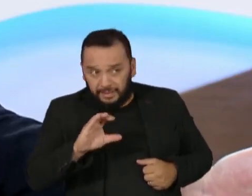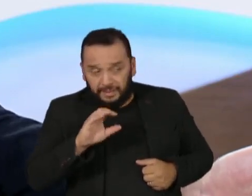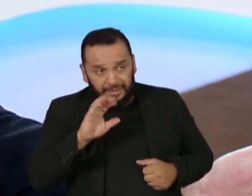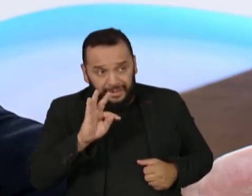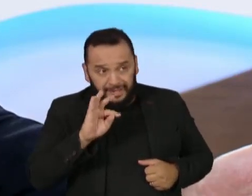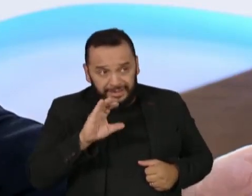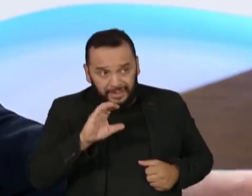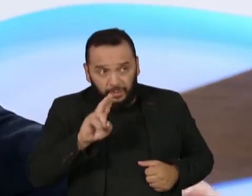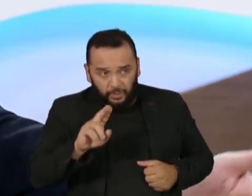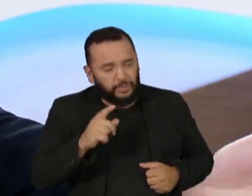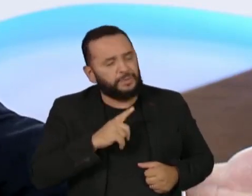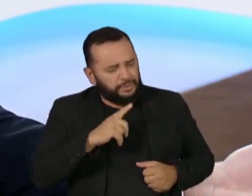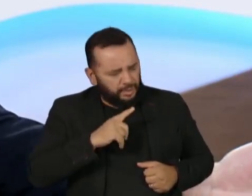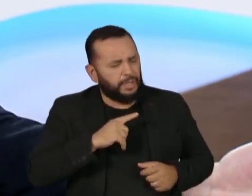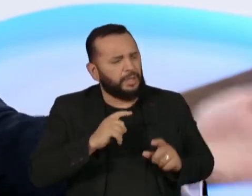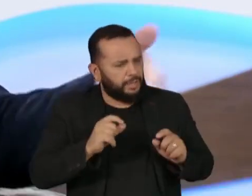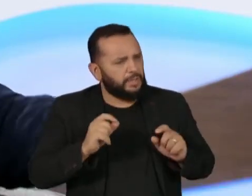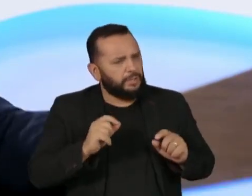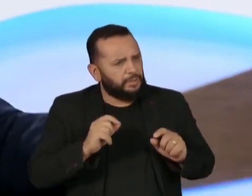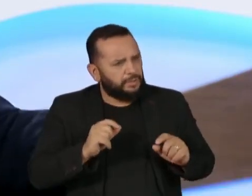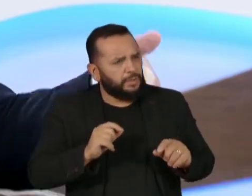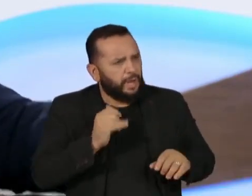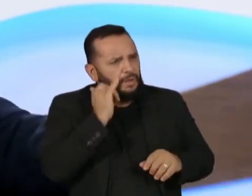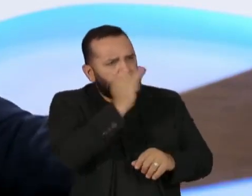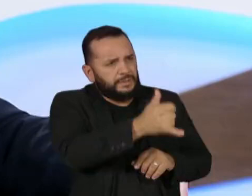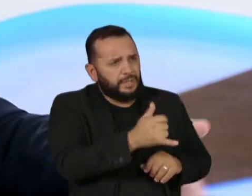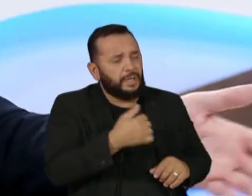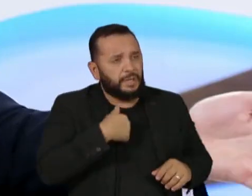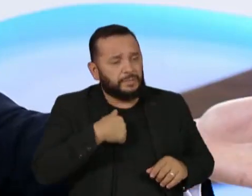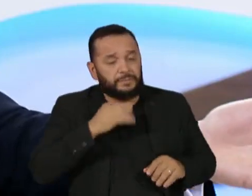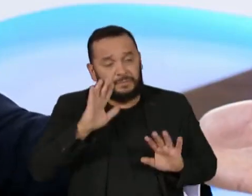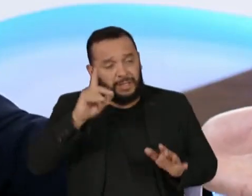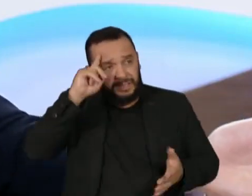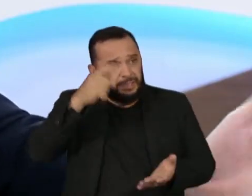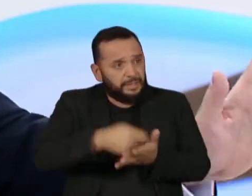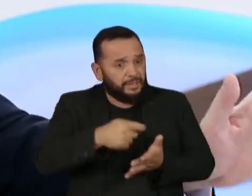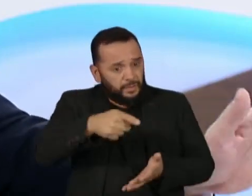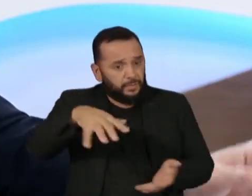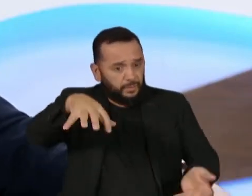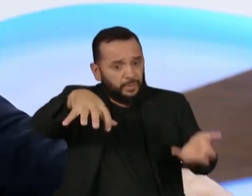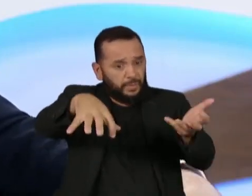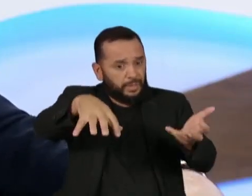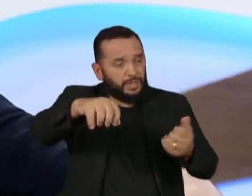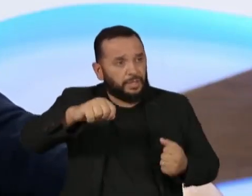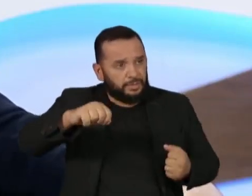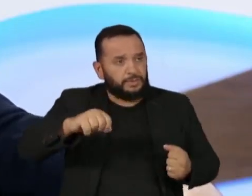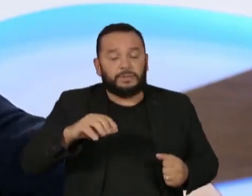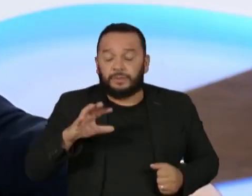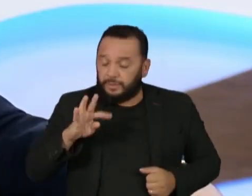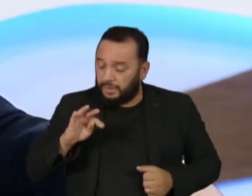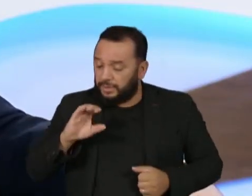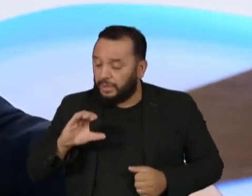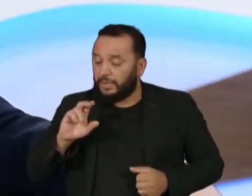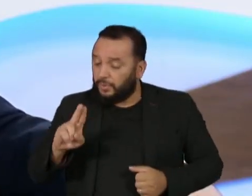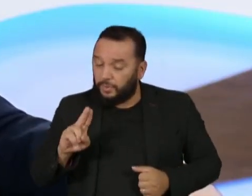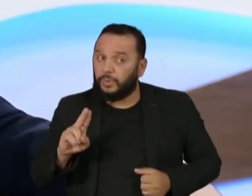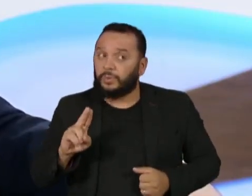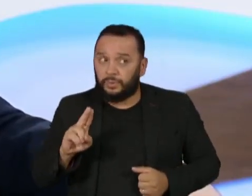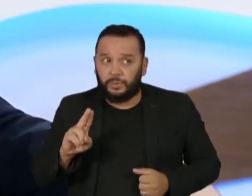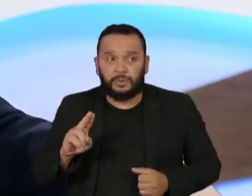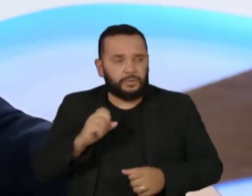para achar que o Congresso fez isso inadvertidamente. Na verdade, foi uma decisão que foi tomada. O TCU, todos